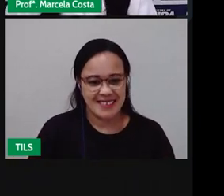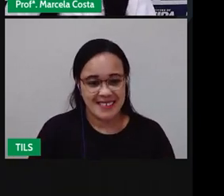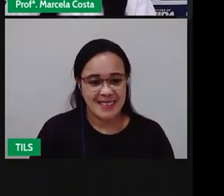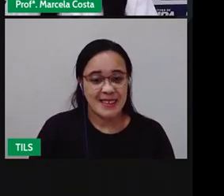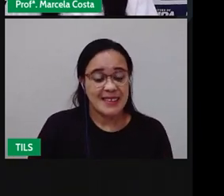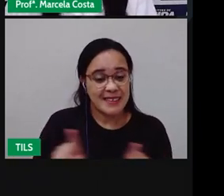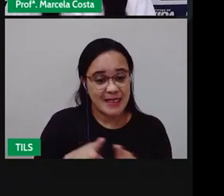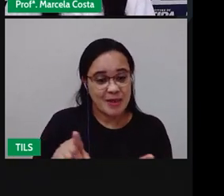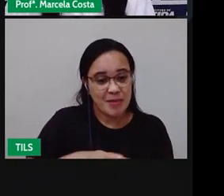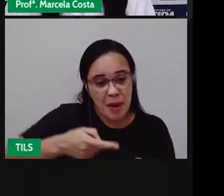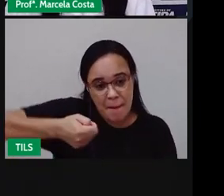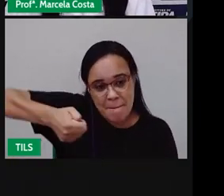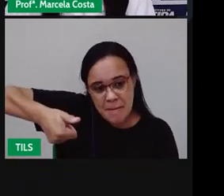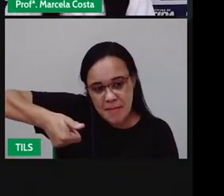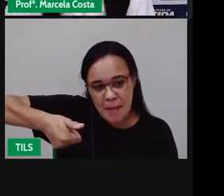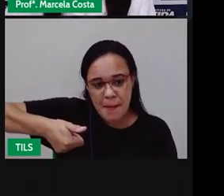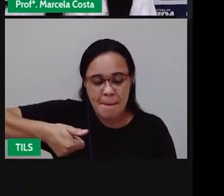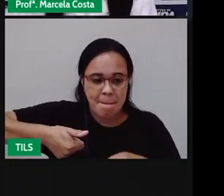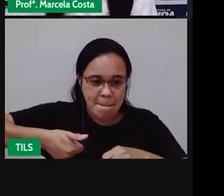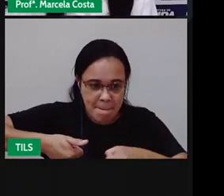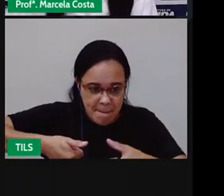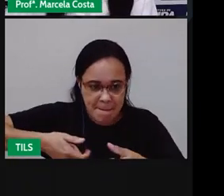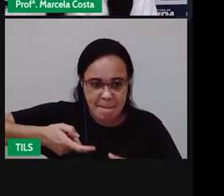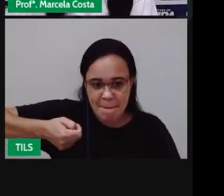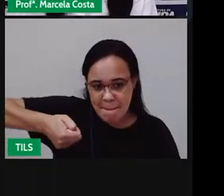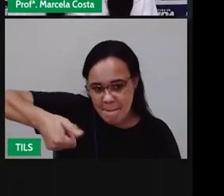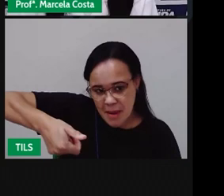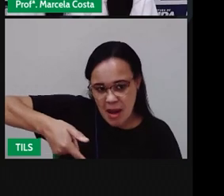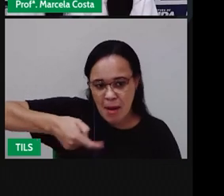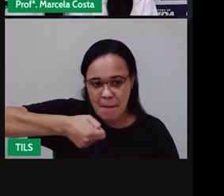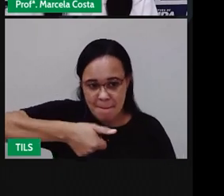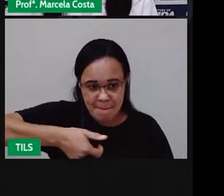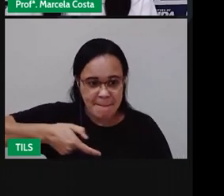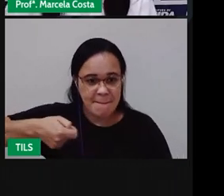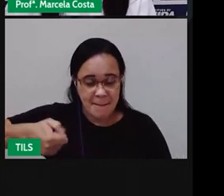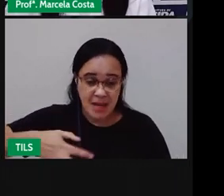Tem bola de gude A brincadeira De bola de gude